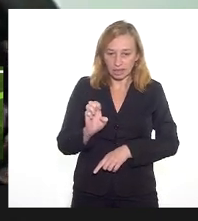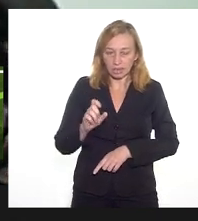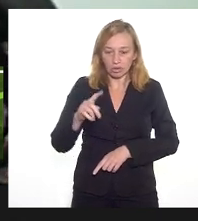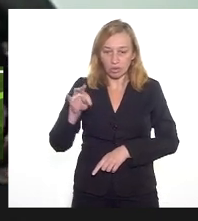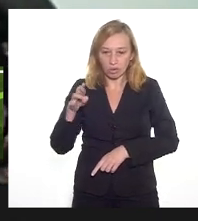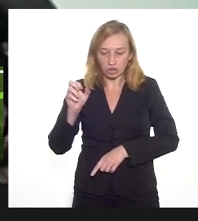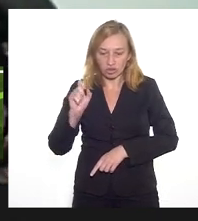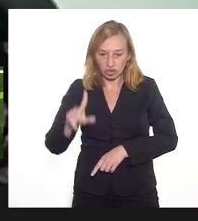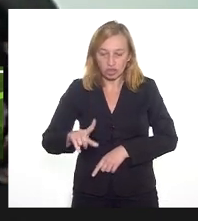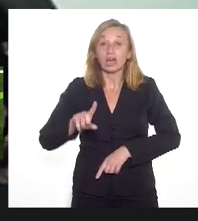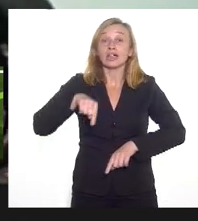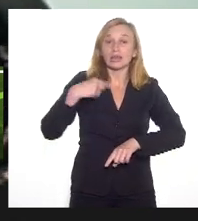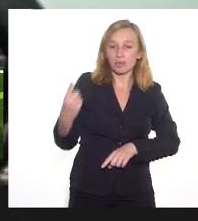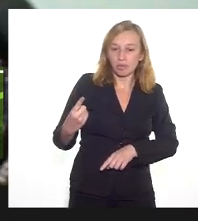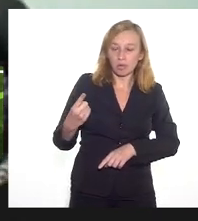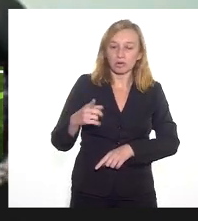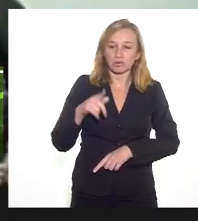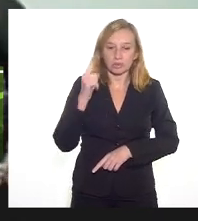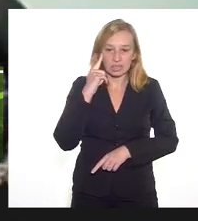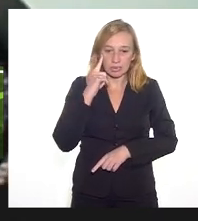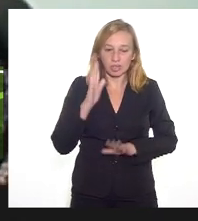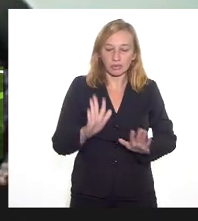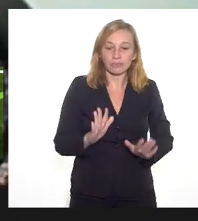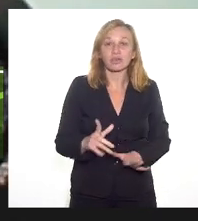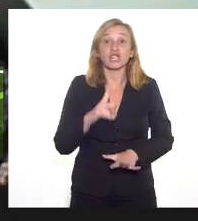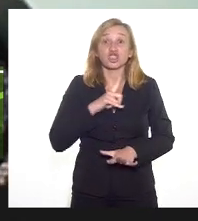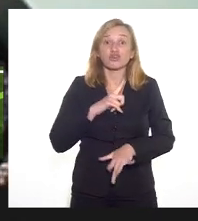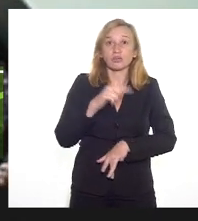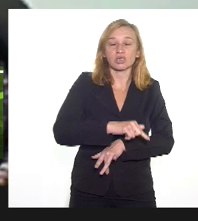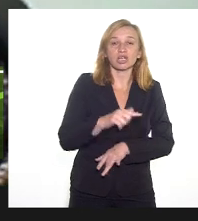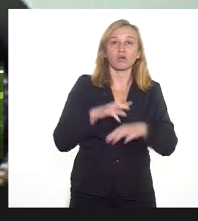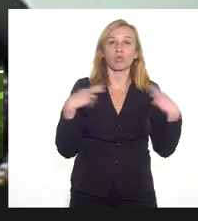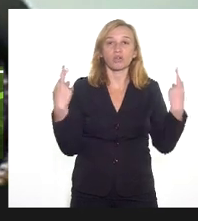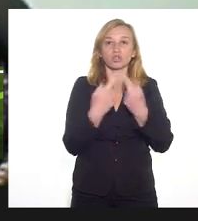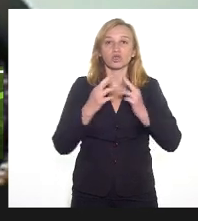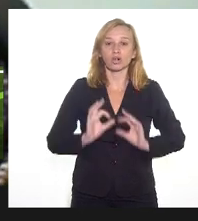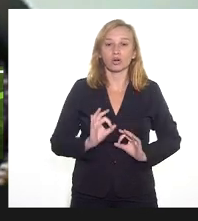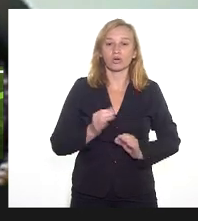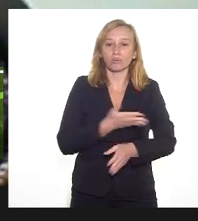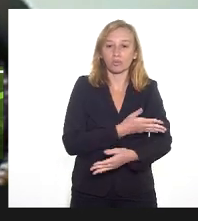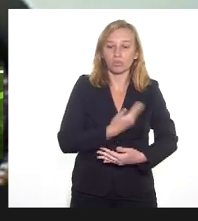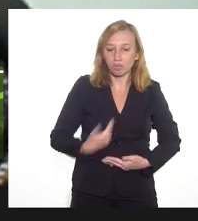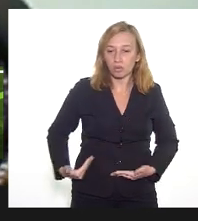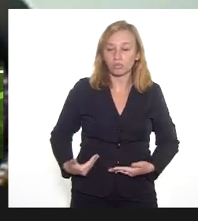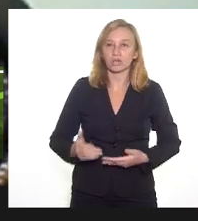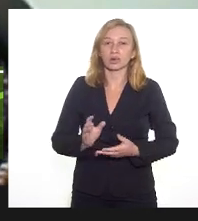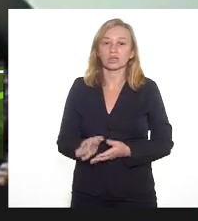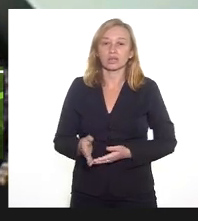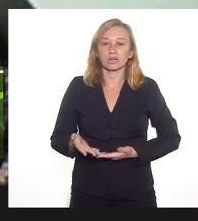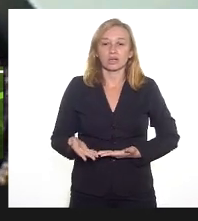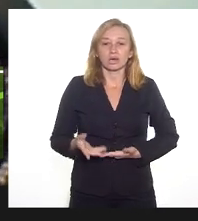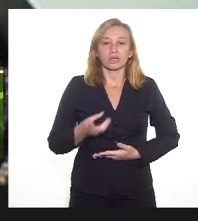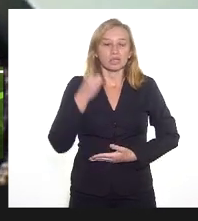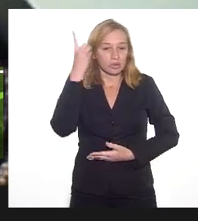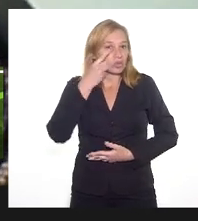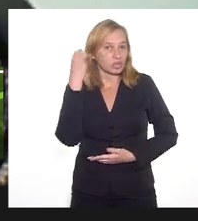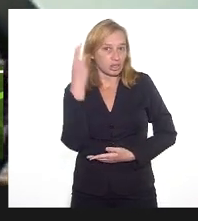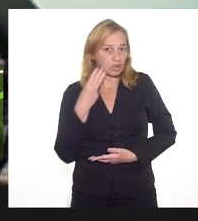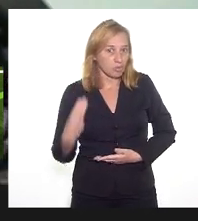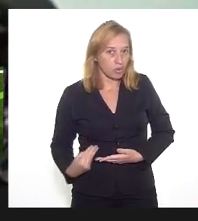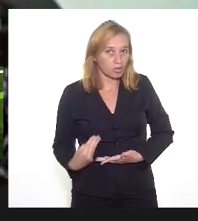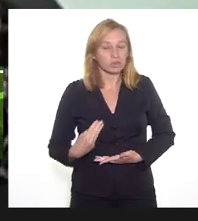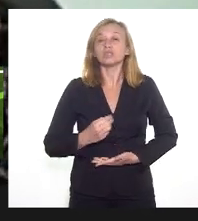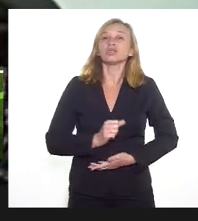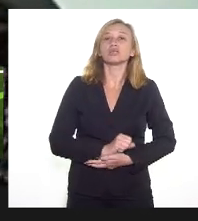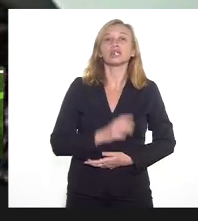reflexão, ainda que rápido. Nós tivemos aqui uma audiência pública que contou com a participação da deputada Mônica Francisco,